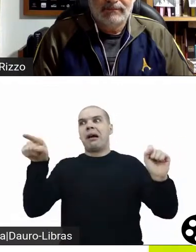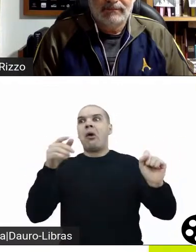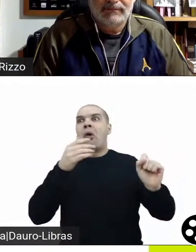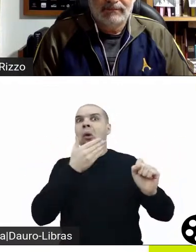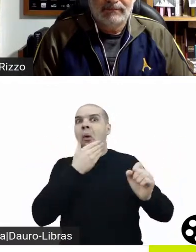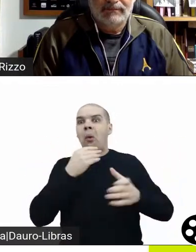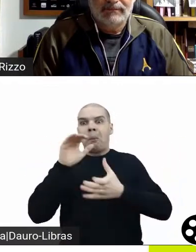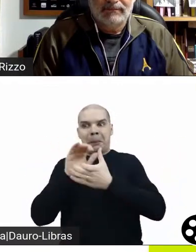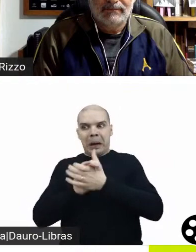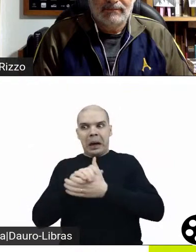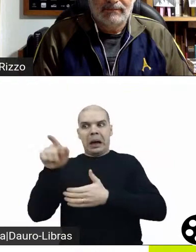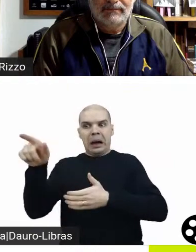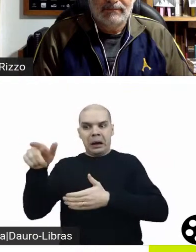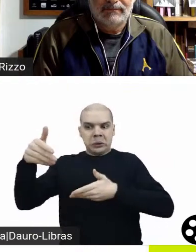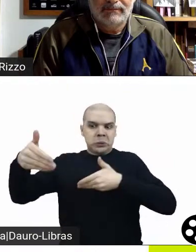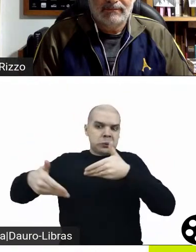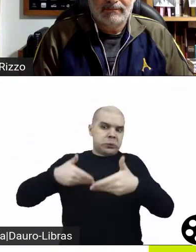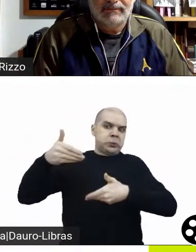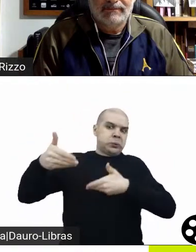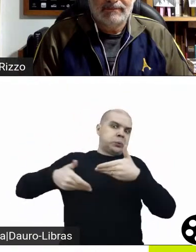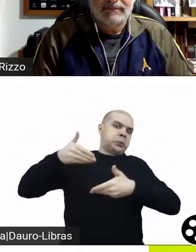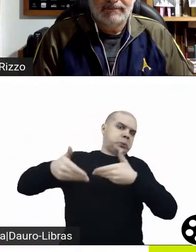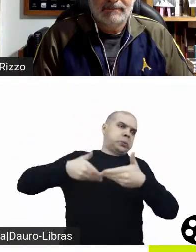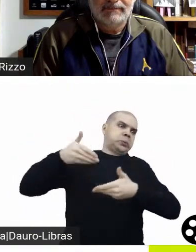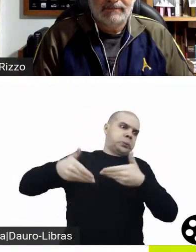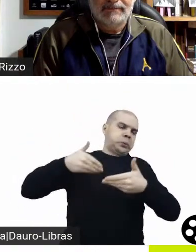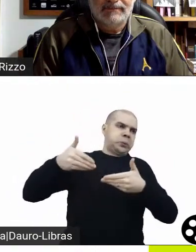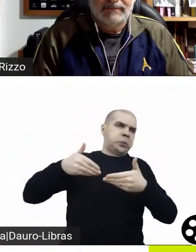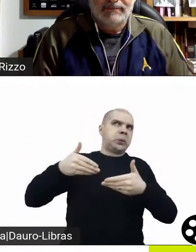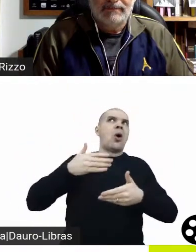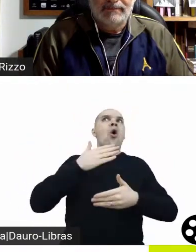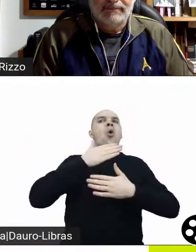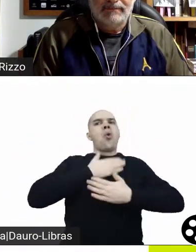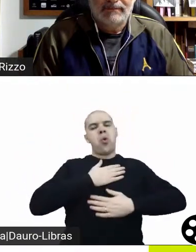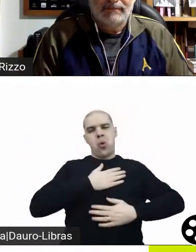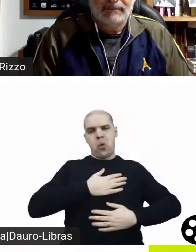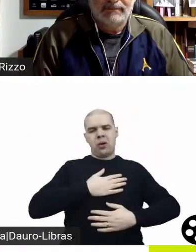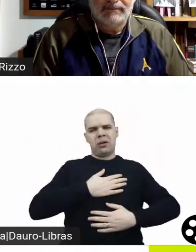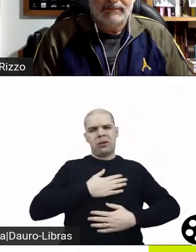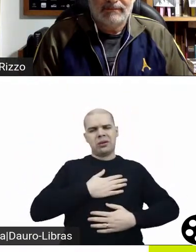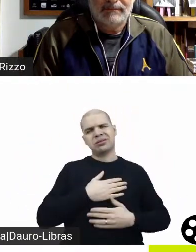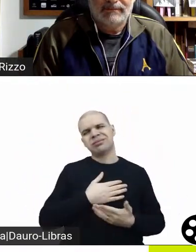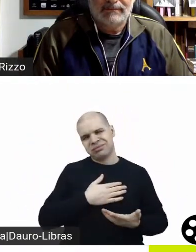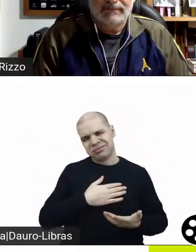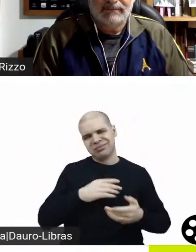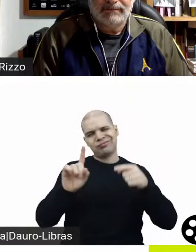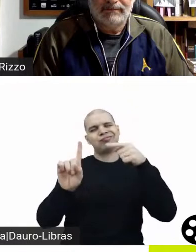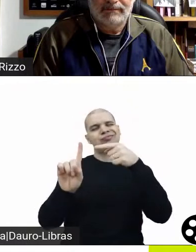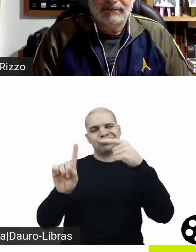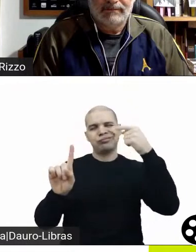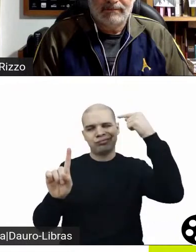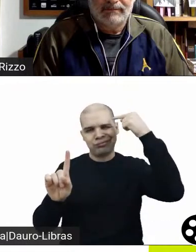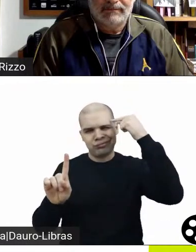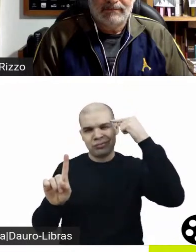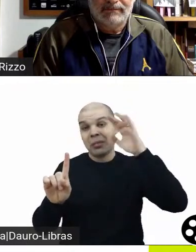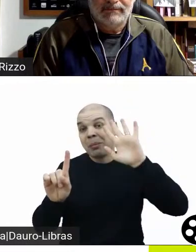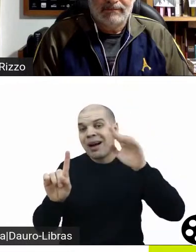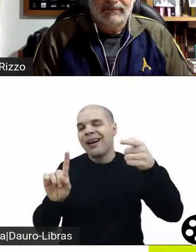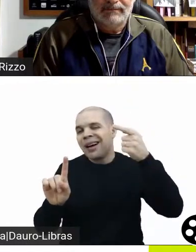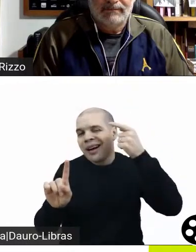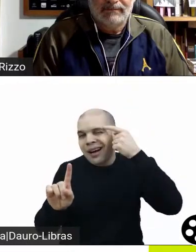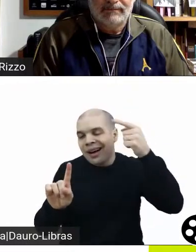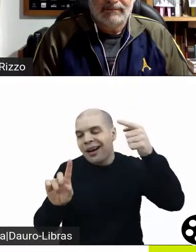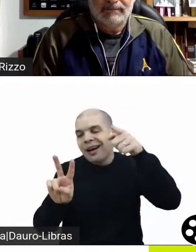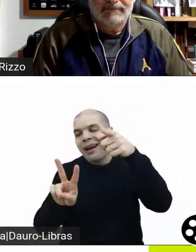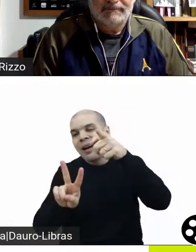que o papel da ronda, da amiga dela, que a gente vai falar um pouco mais tarde, ajuda muito nessa transformação. Eu